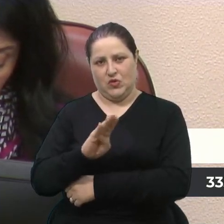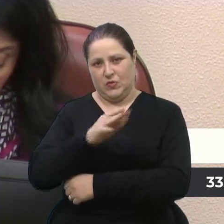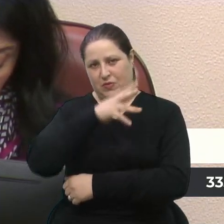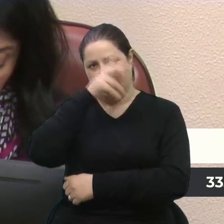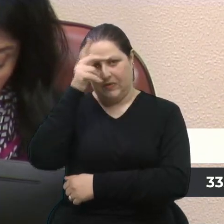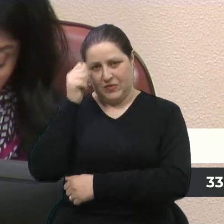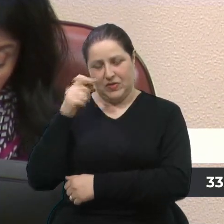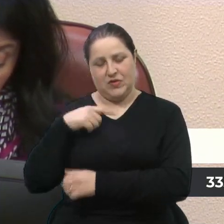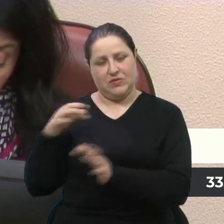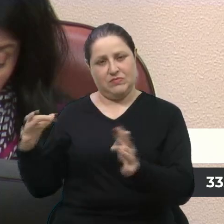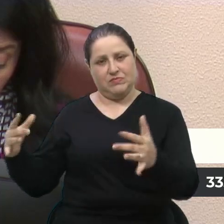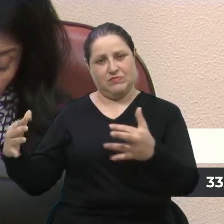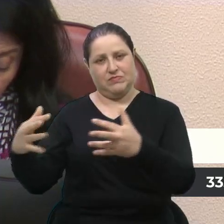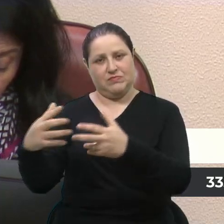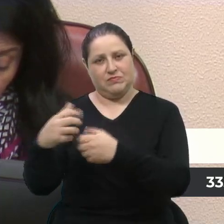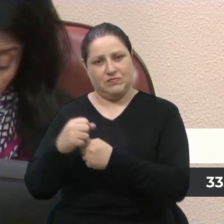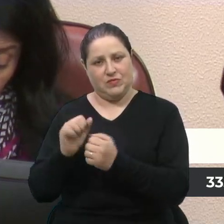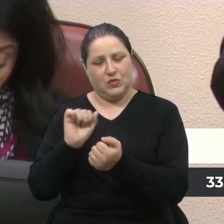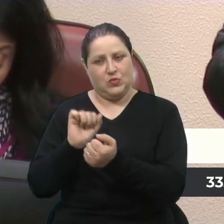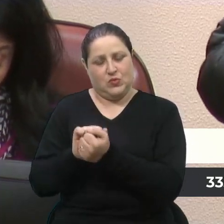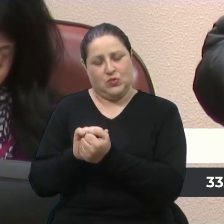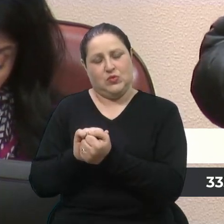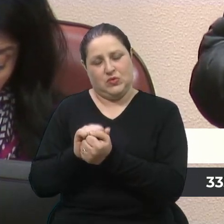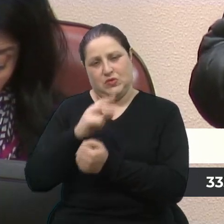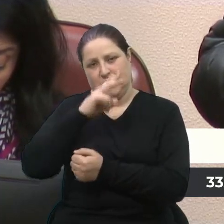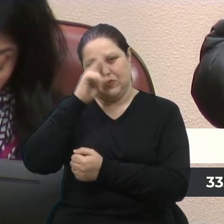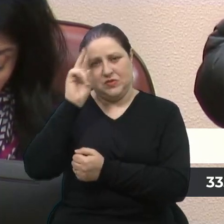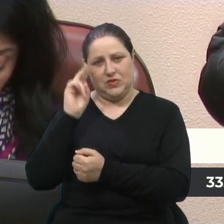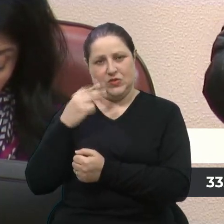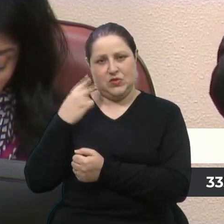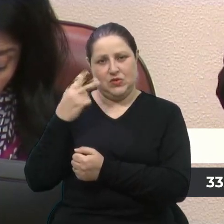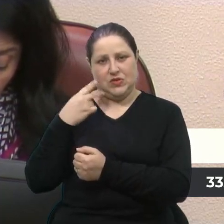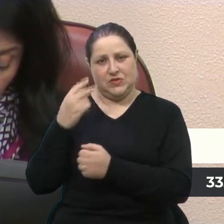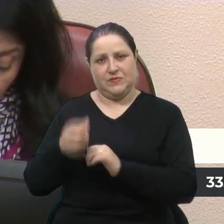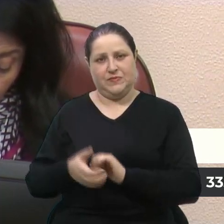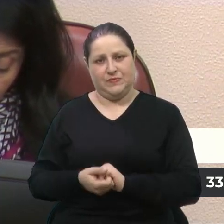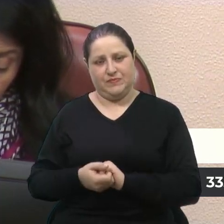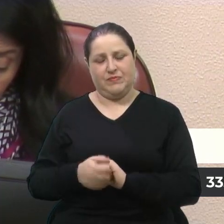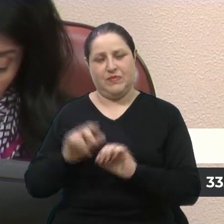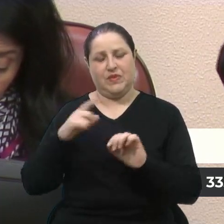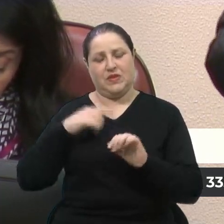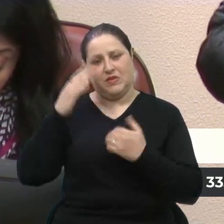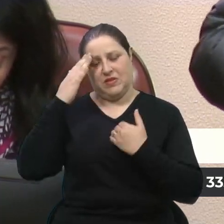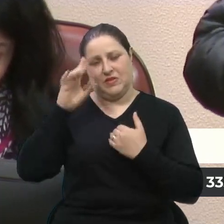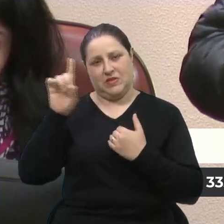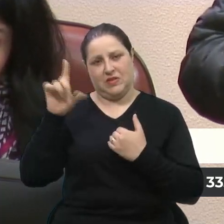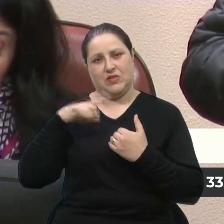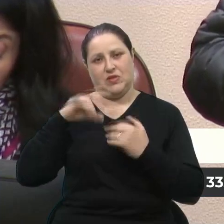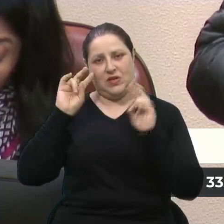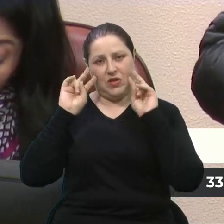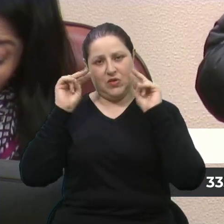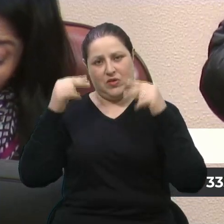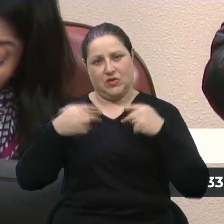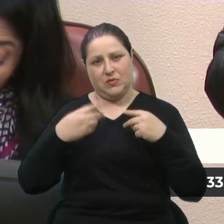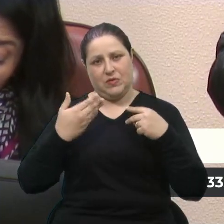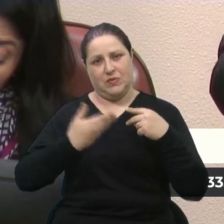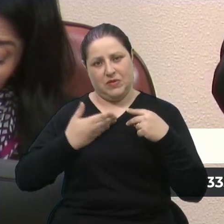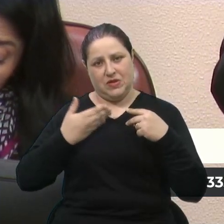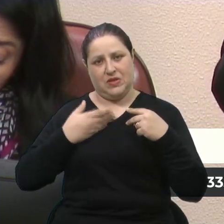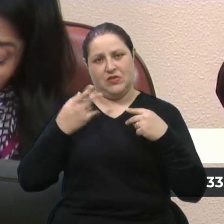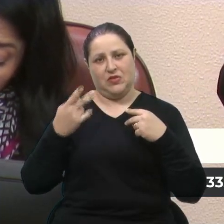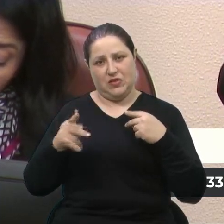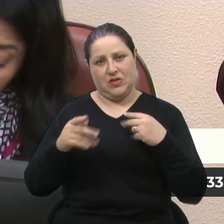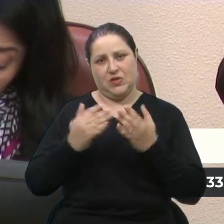vereador Ues. E, graças a Deus, o reconhecimento através da amizade deles e aonde eu pude começar a